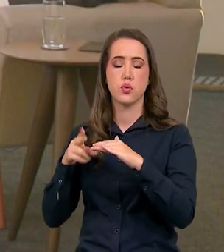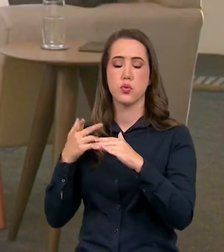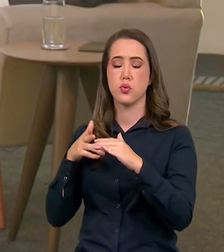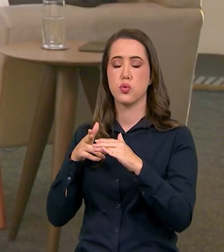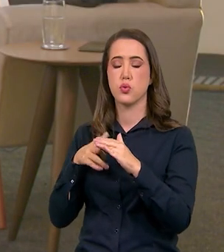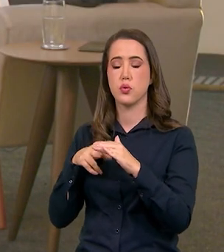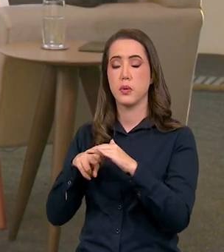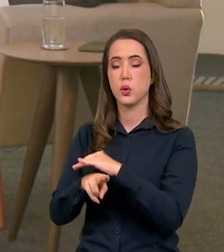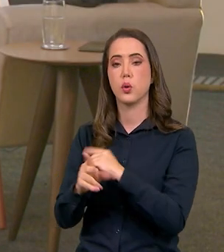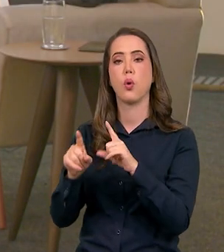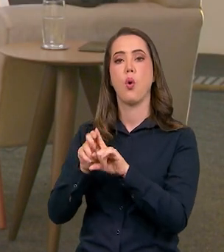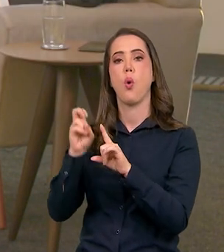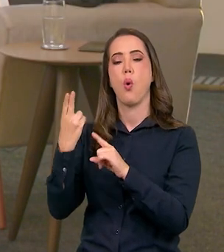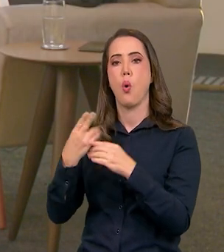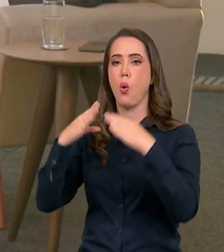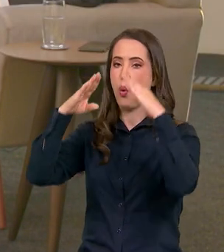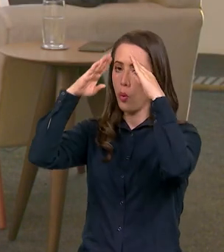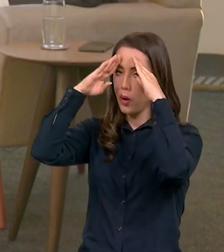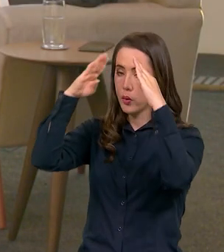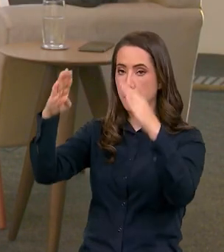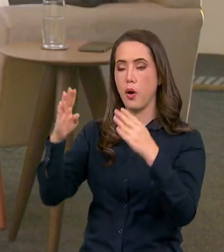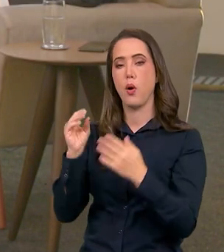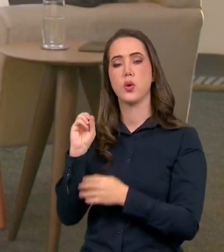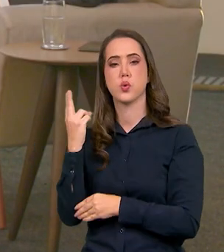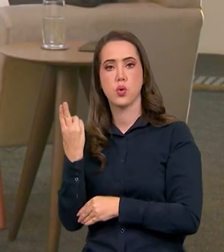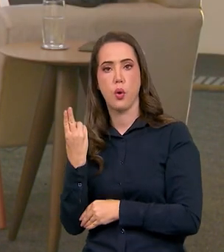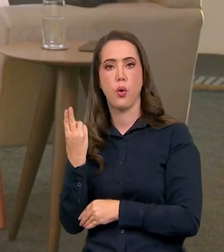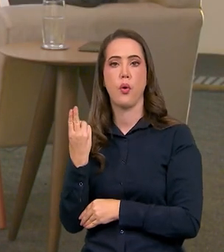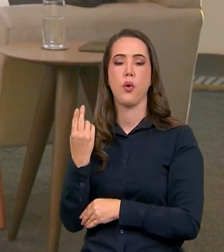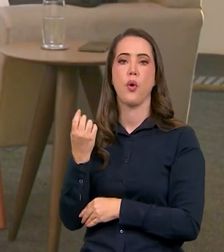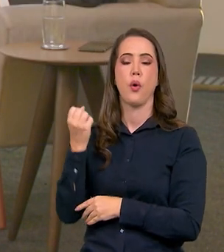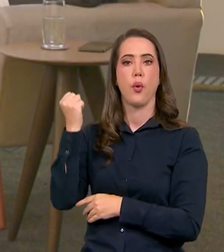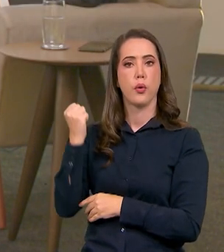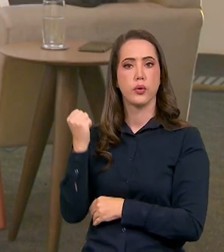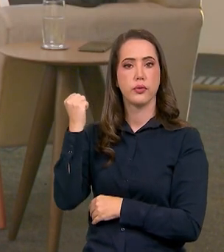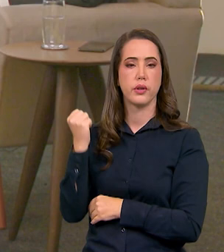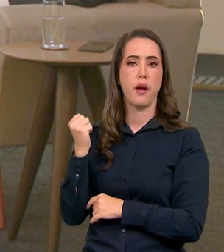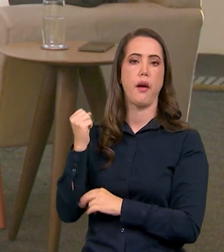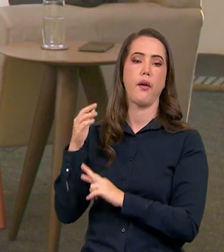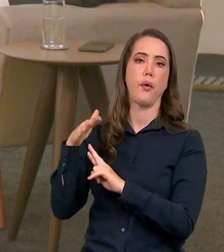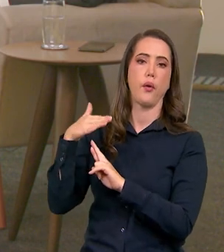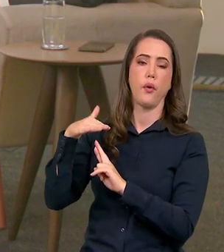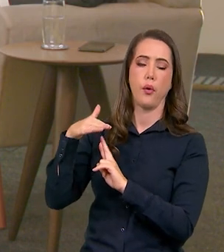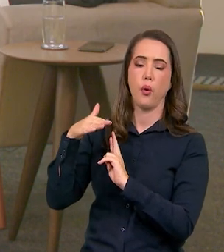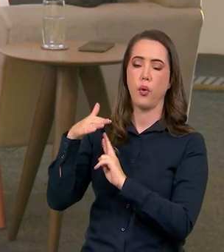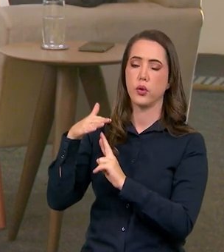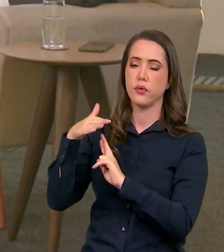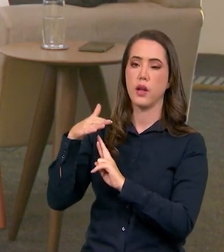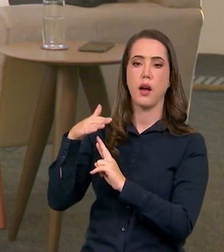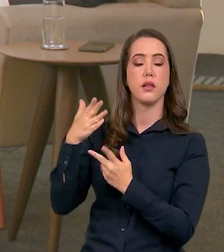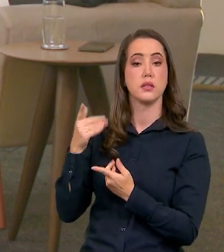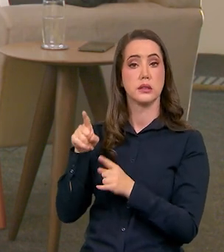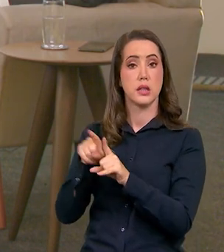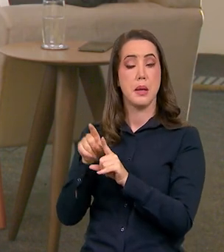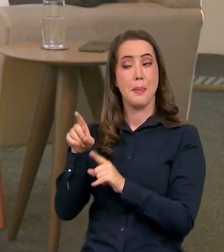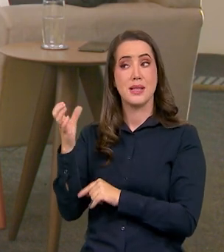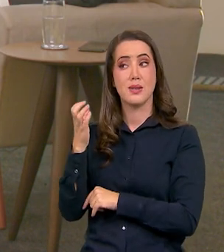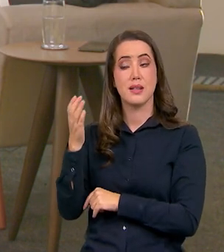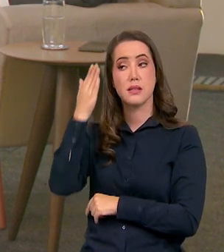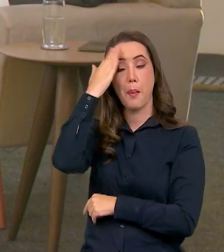a gente já avançou bastante mas eu gostaria de saber se existe alguma política para que isso seja ampliado